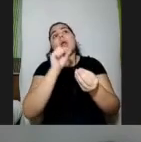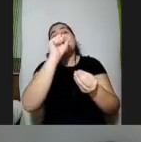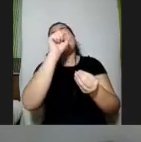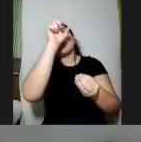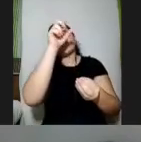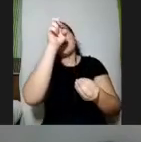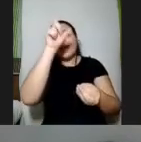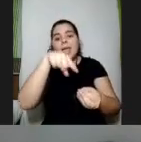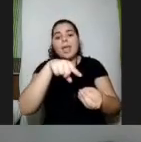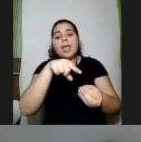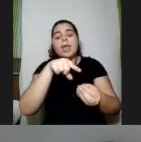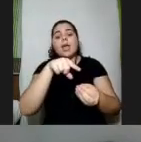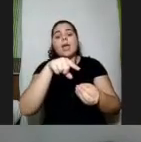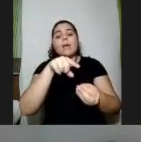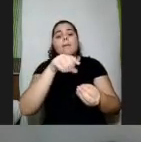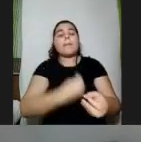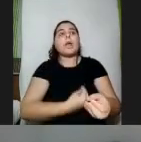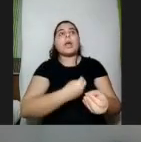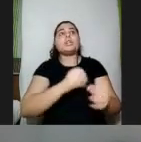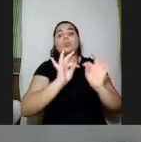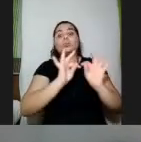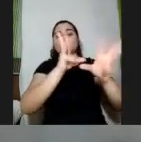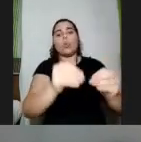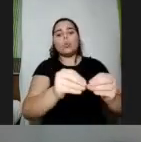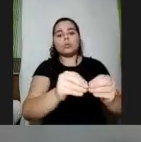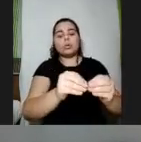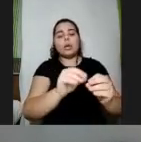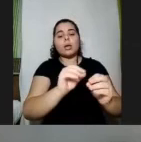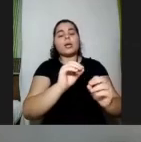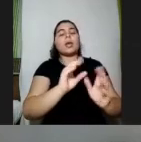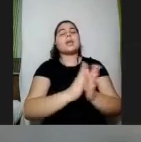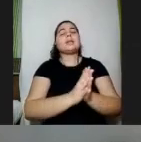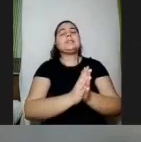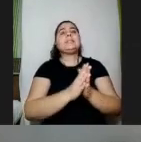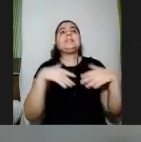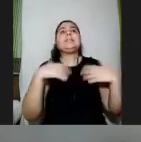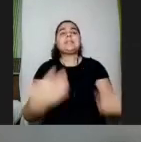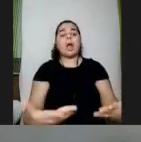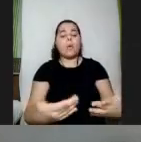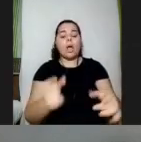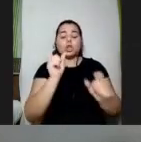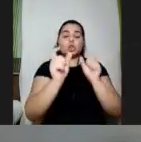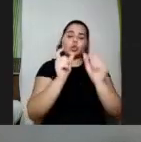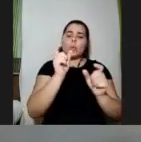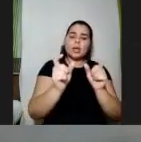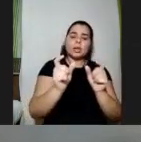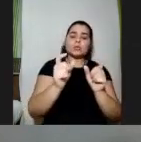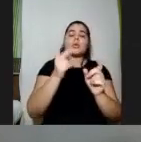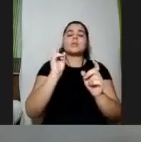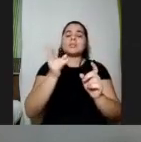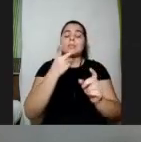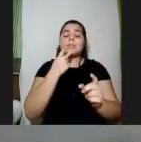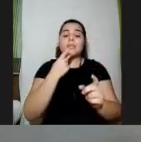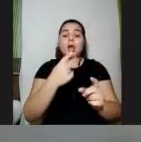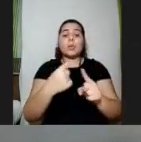como algo que vai as afastar da Bia então acho que essa discussão da nomenclatura eu sempre começo com ela porque eu